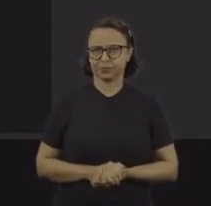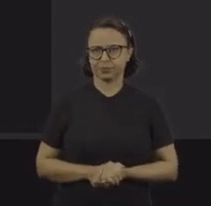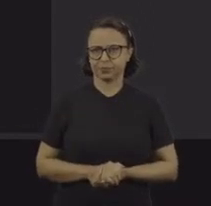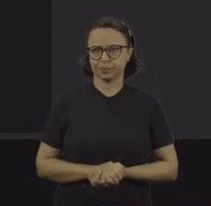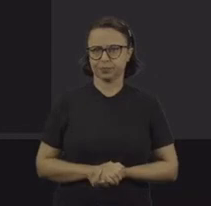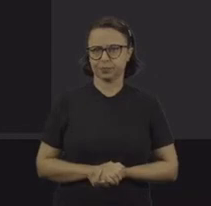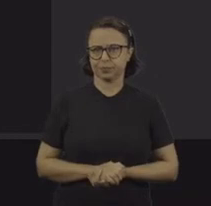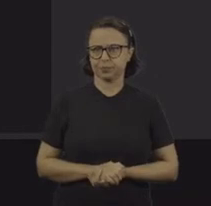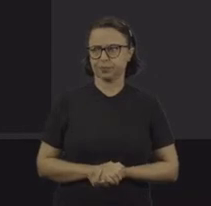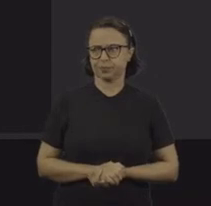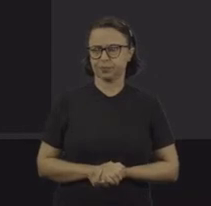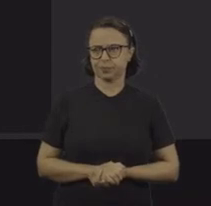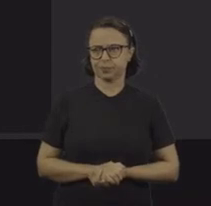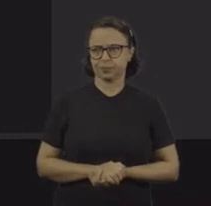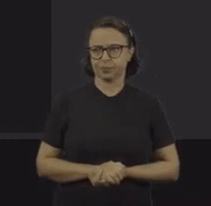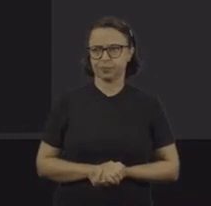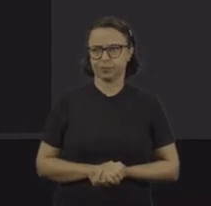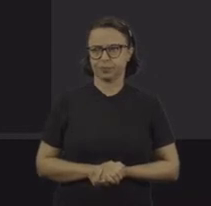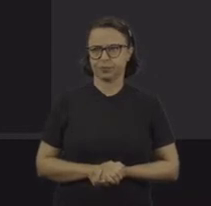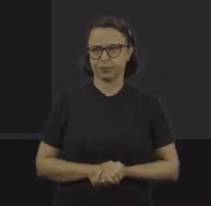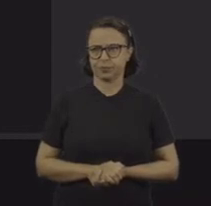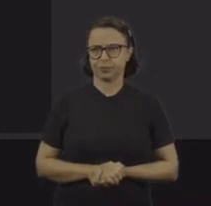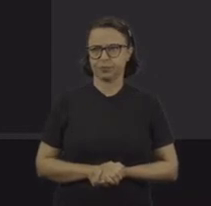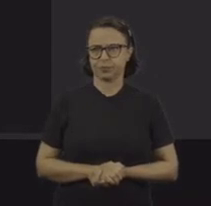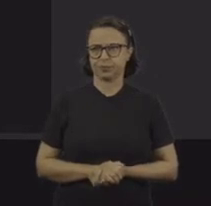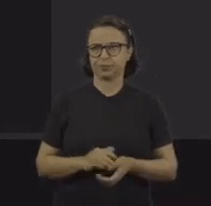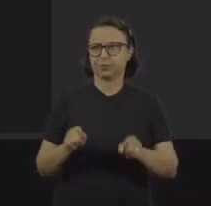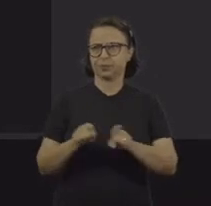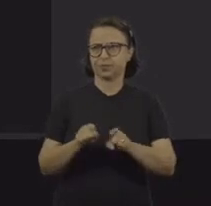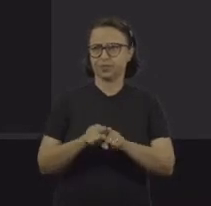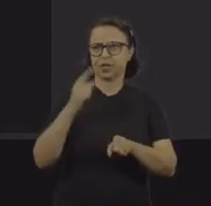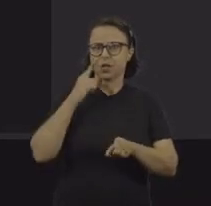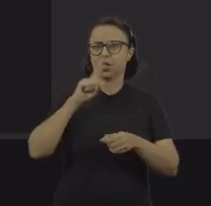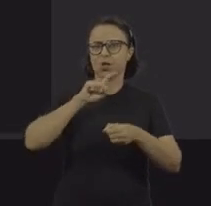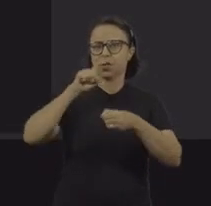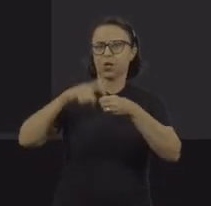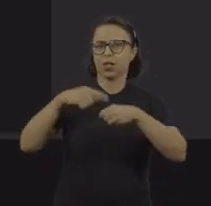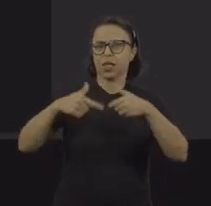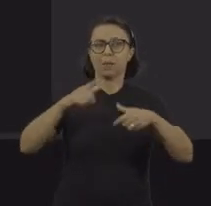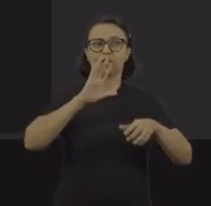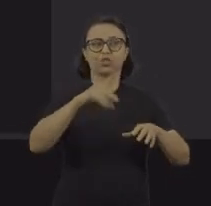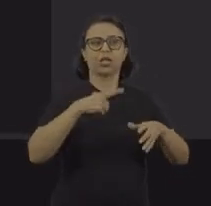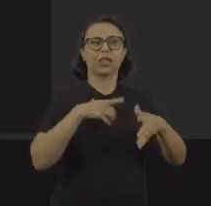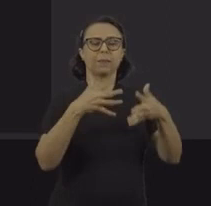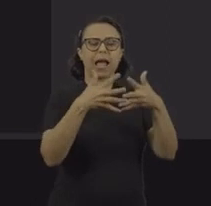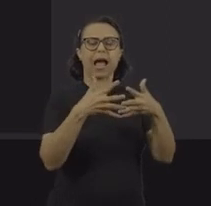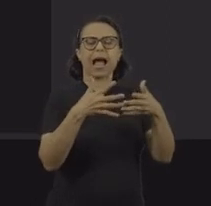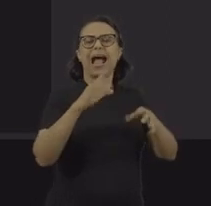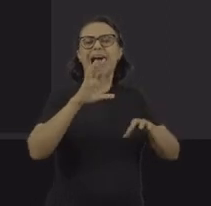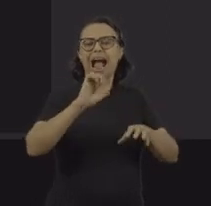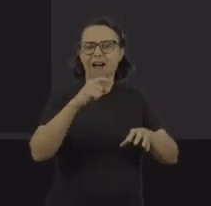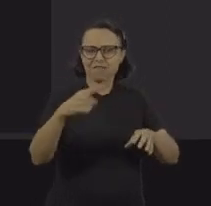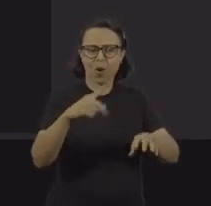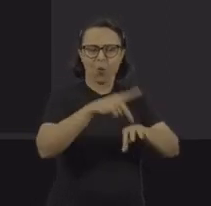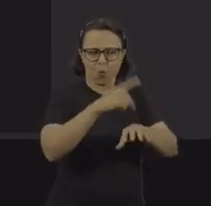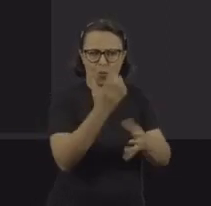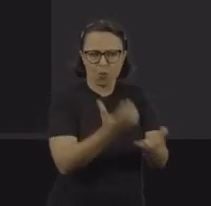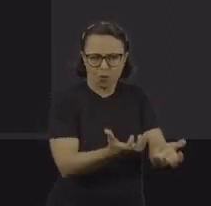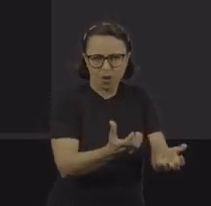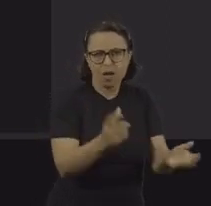Esse aqui é o local de repouso do trabalhador depois de uma jornada em carvoaria em 2008, então em 95, 2008, essas são as